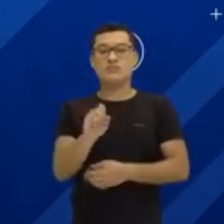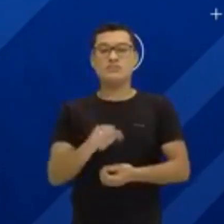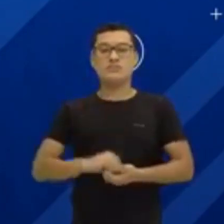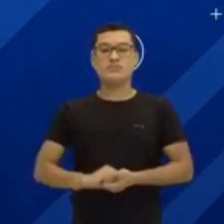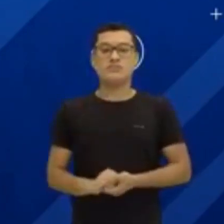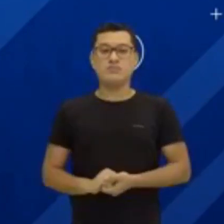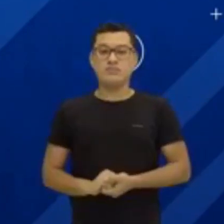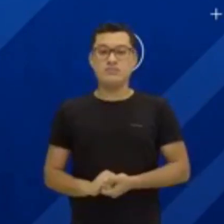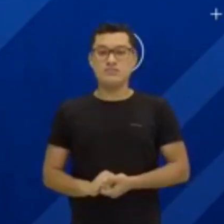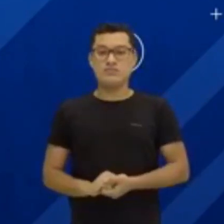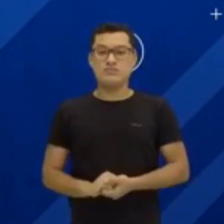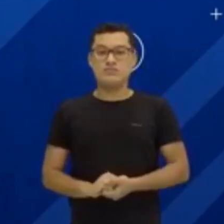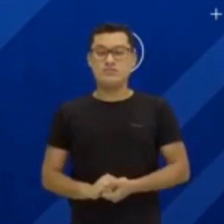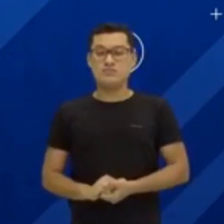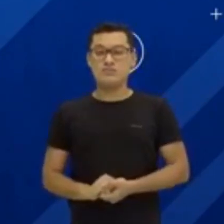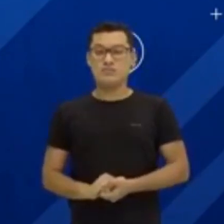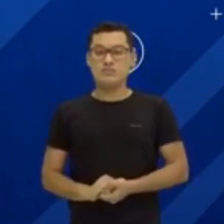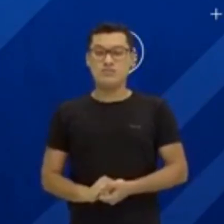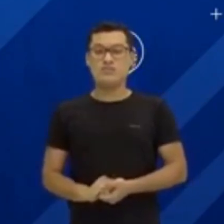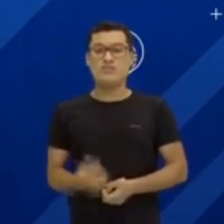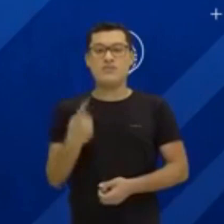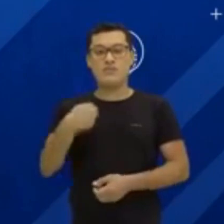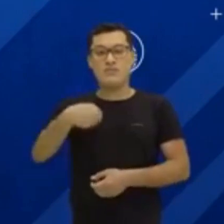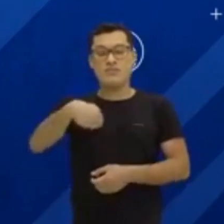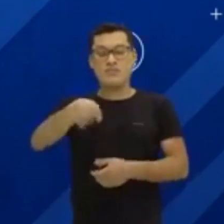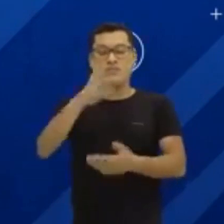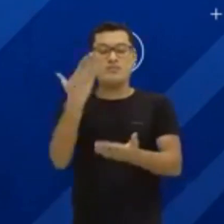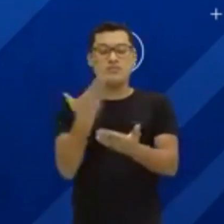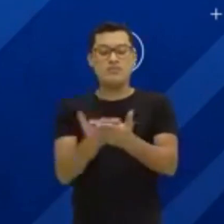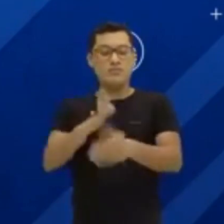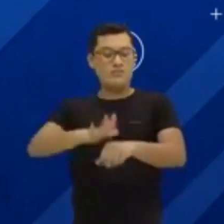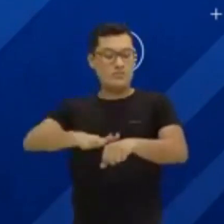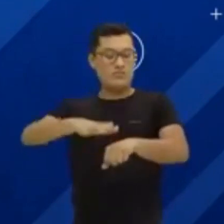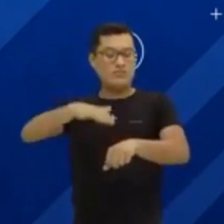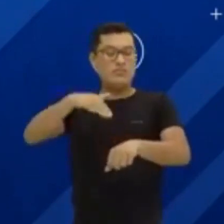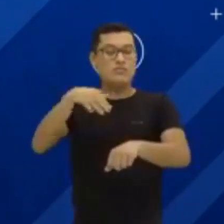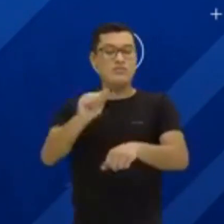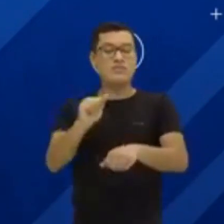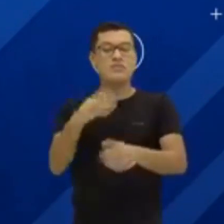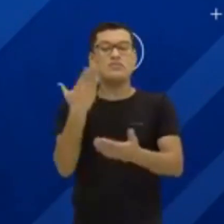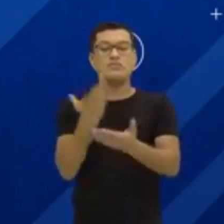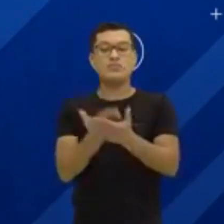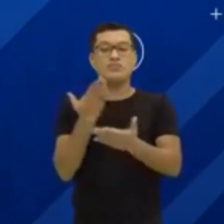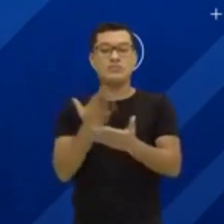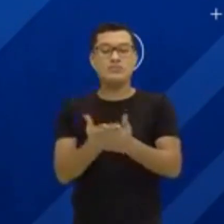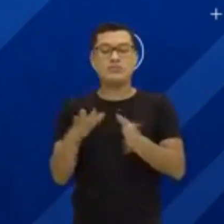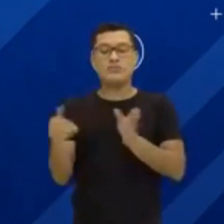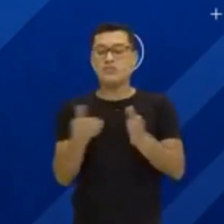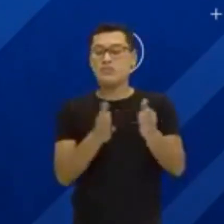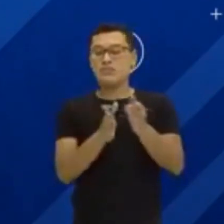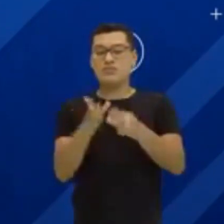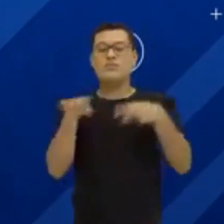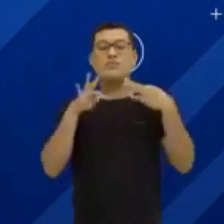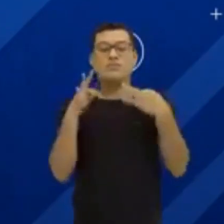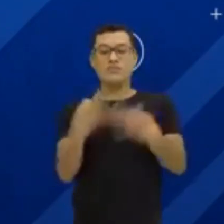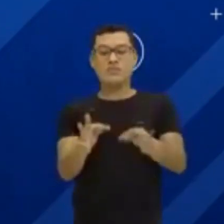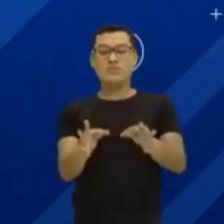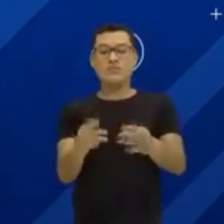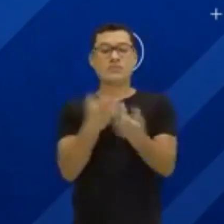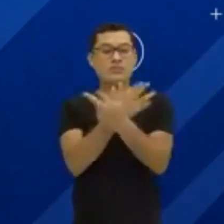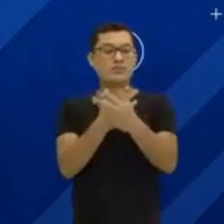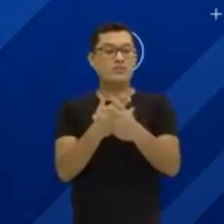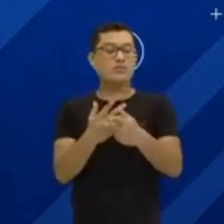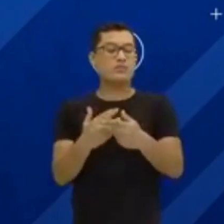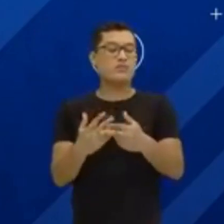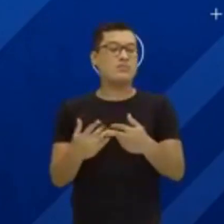Sistema Educacional Interativo. O SEI leva a Educação de Qualidade do Ensino Regular, mediado pela tecnologia, para atender